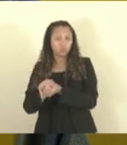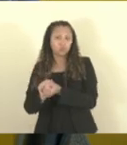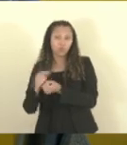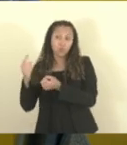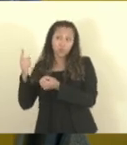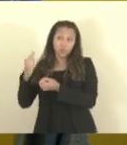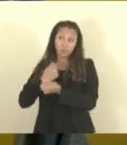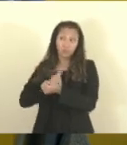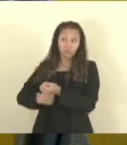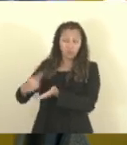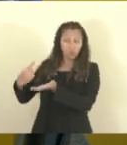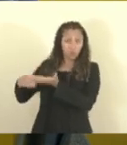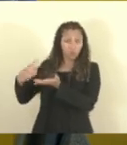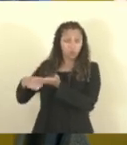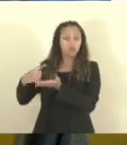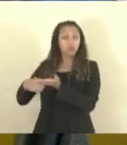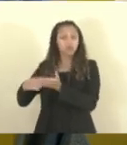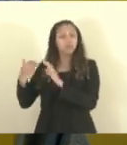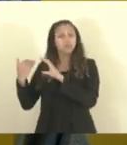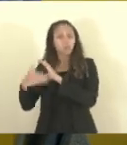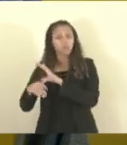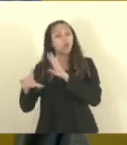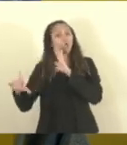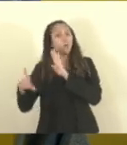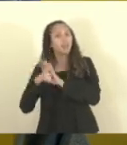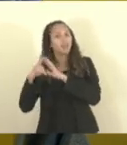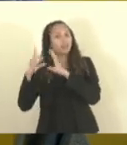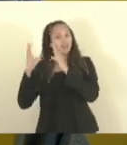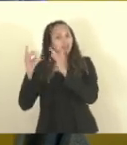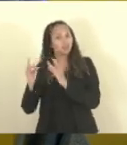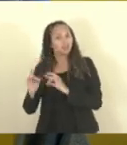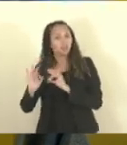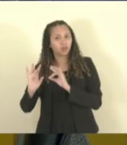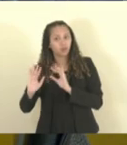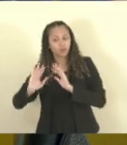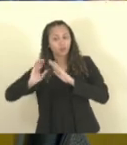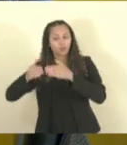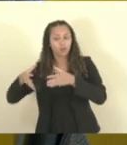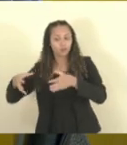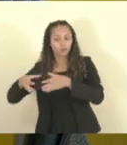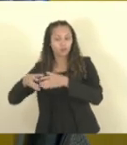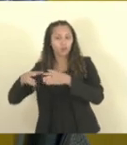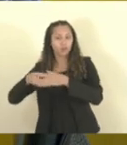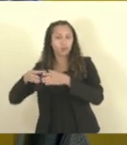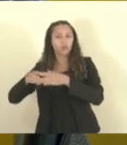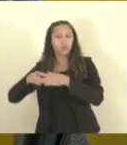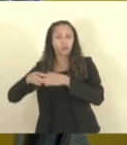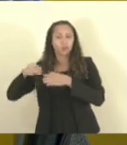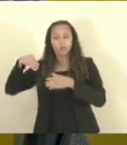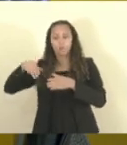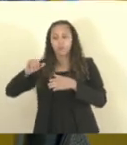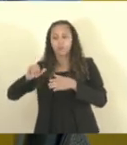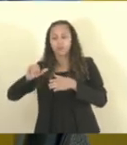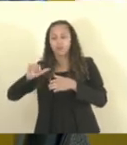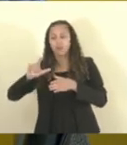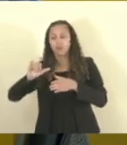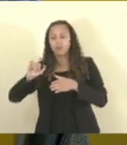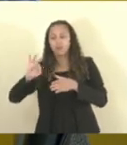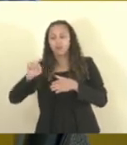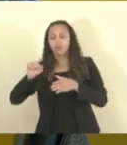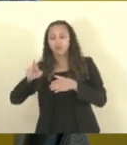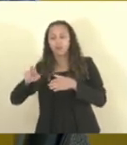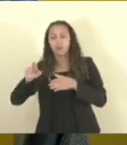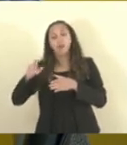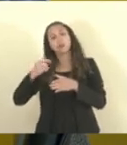comprometendo, através da CEGED, encaminhar uma legislação específica inerente aos militares estaduais para essas funções, com